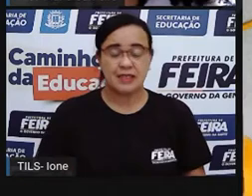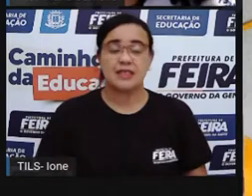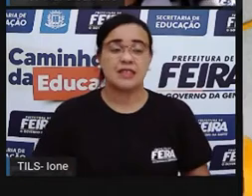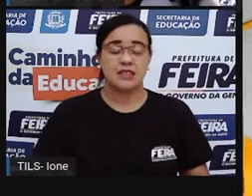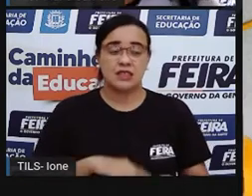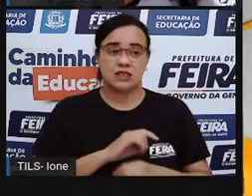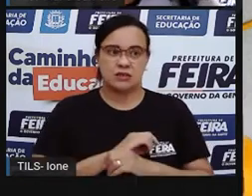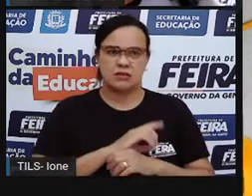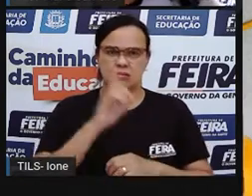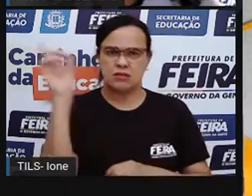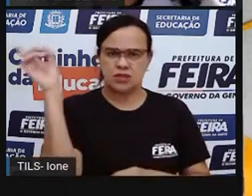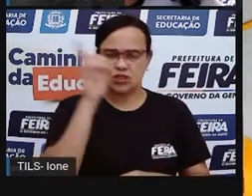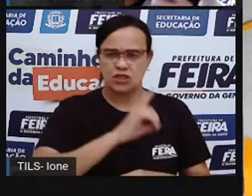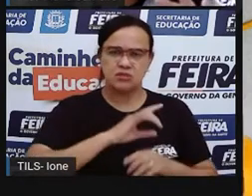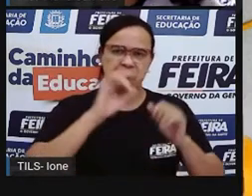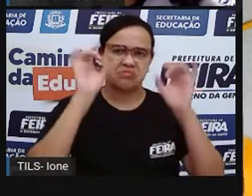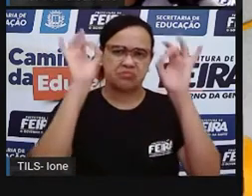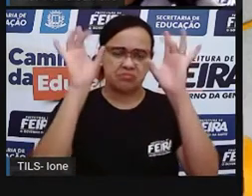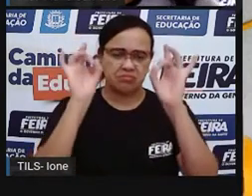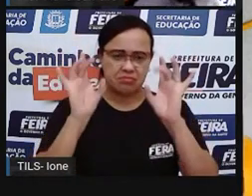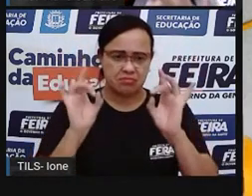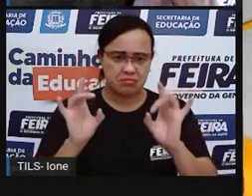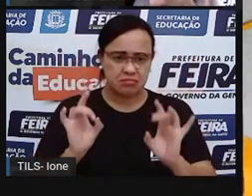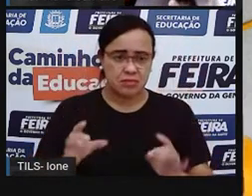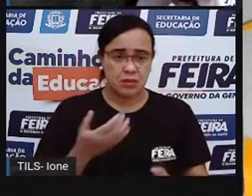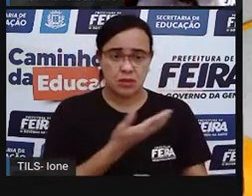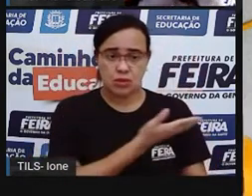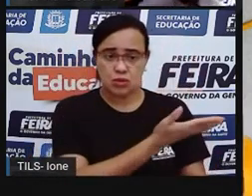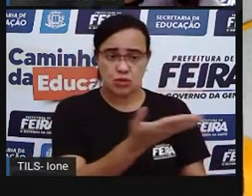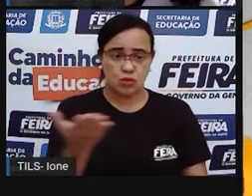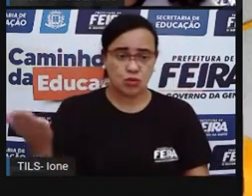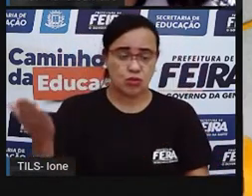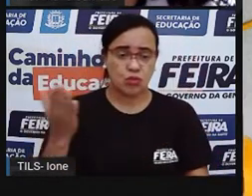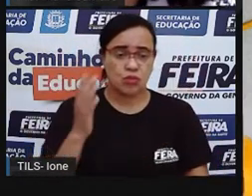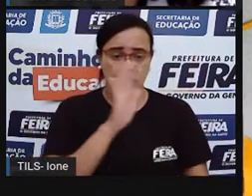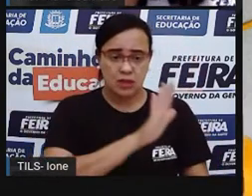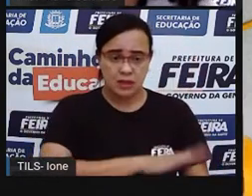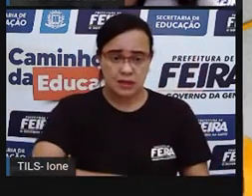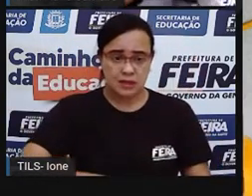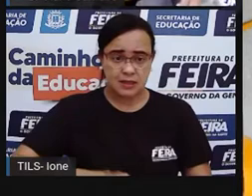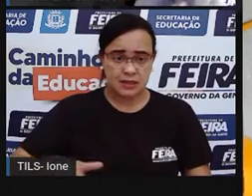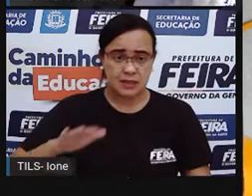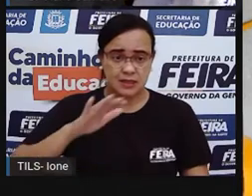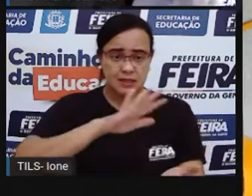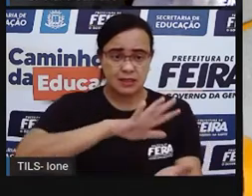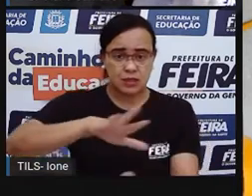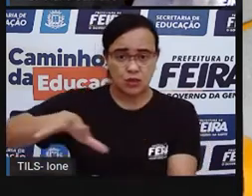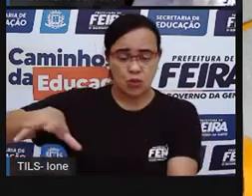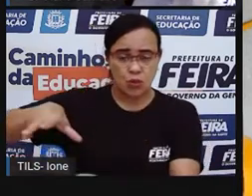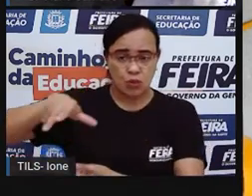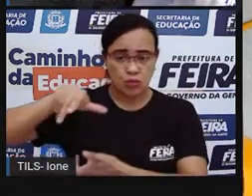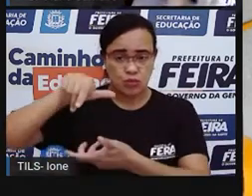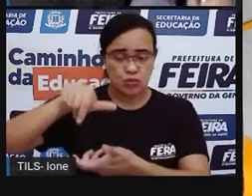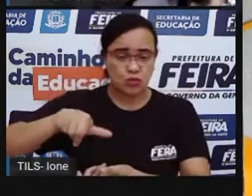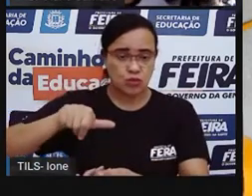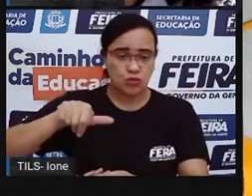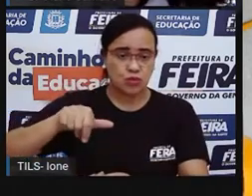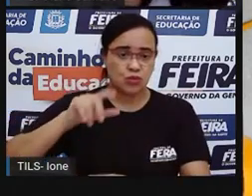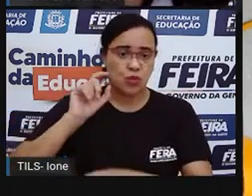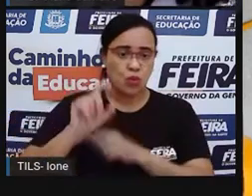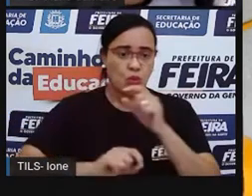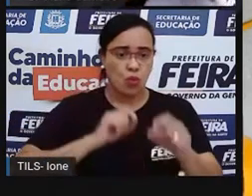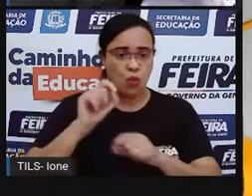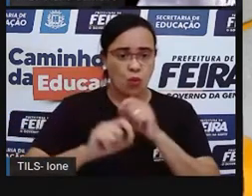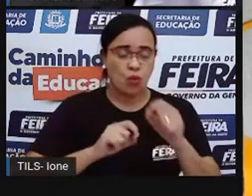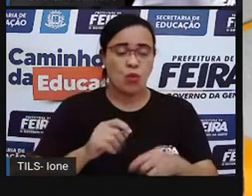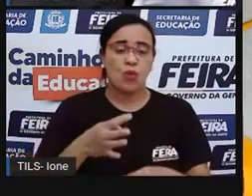você e todas as crianças do mundo terão seus direitos respeitados, que vamos